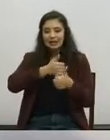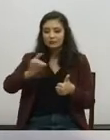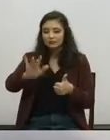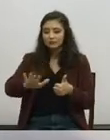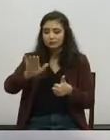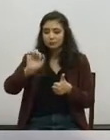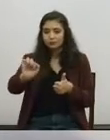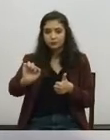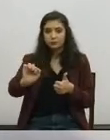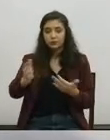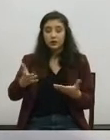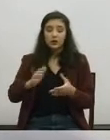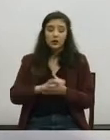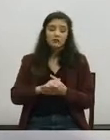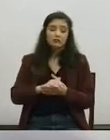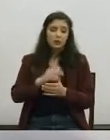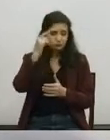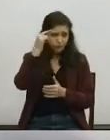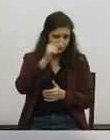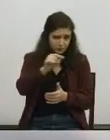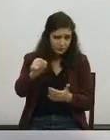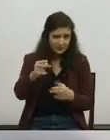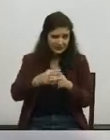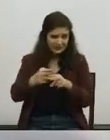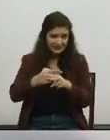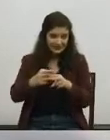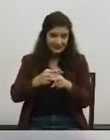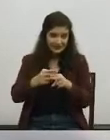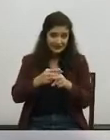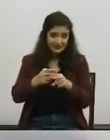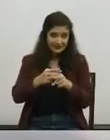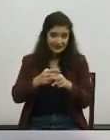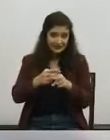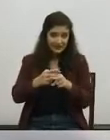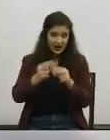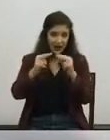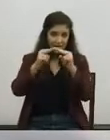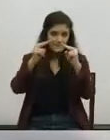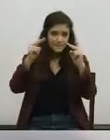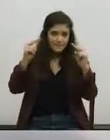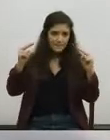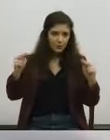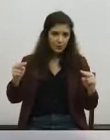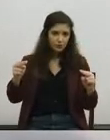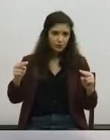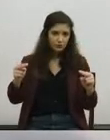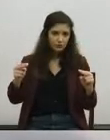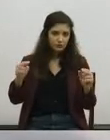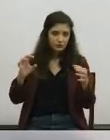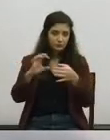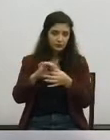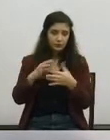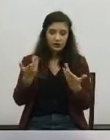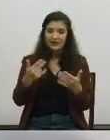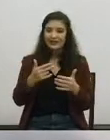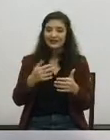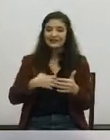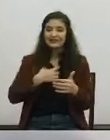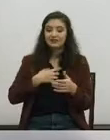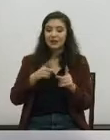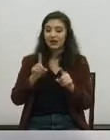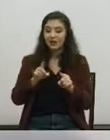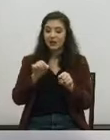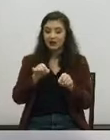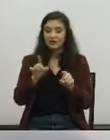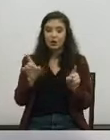Muitos de vocês saberão que Alcântara significa, em árabe, a ponte. Não tem este significado porque os